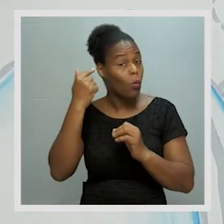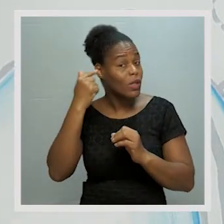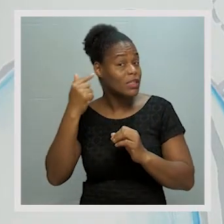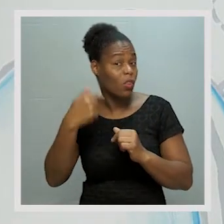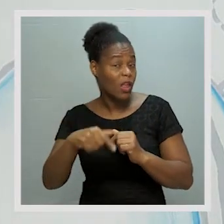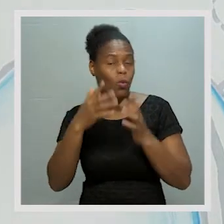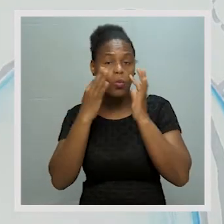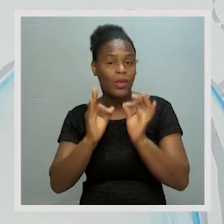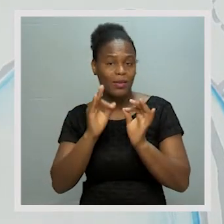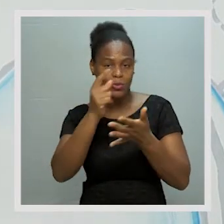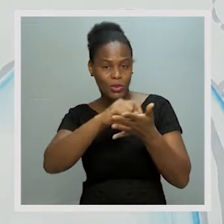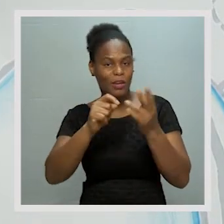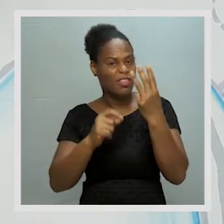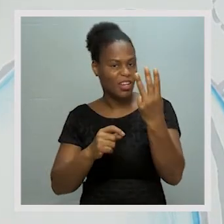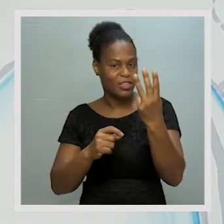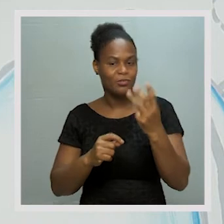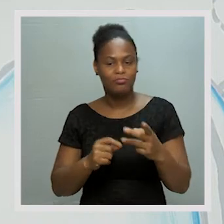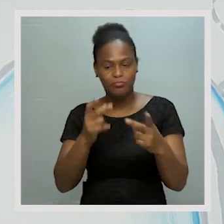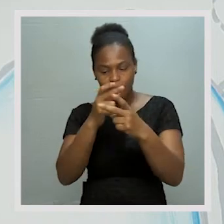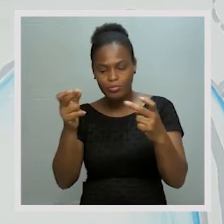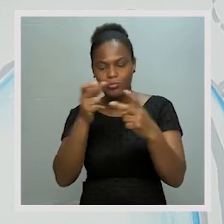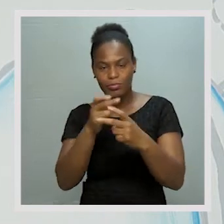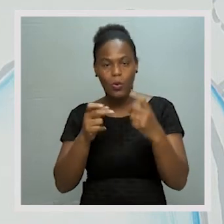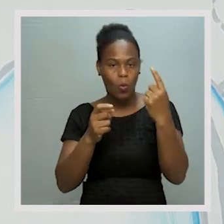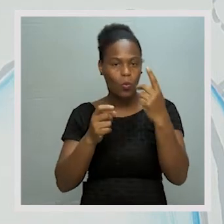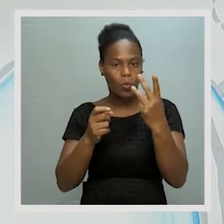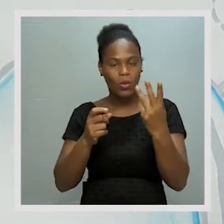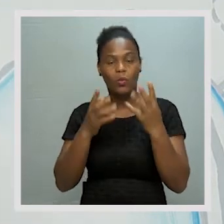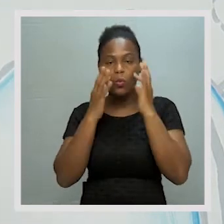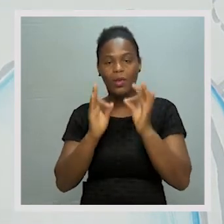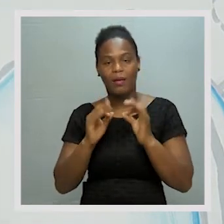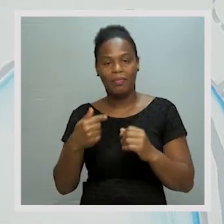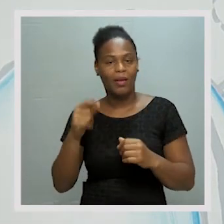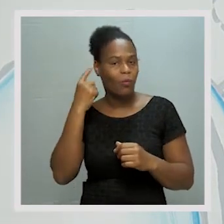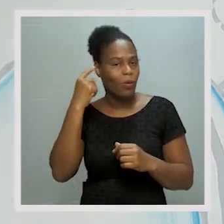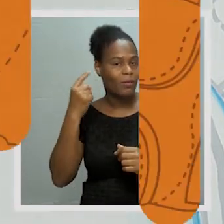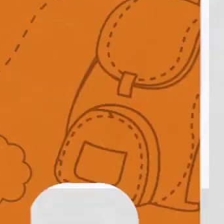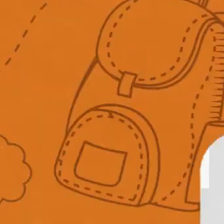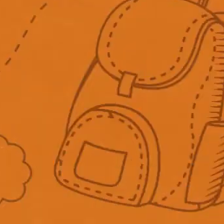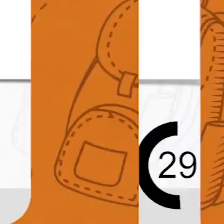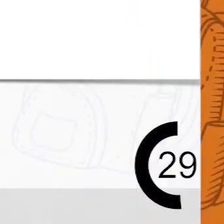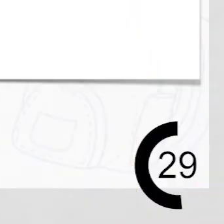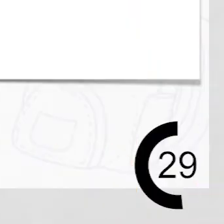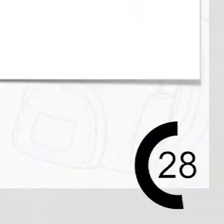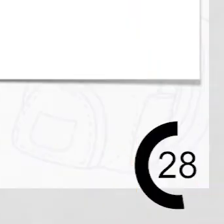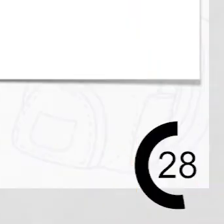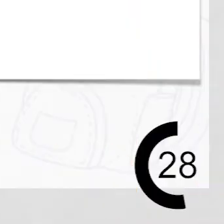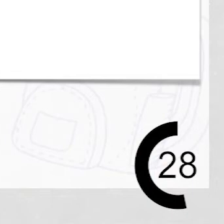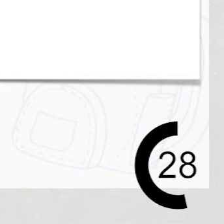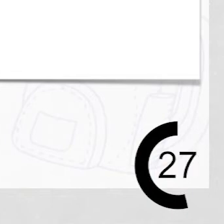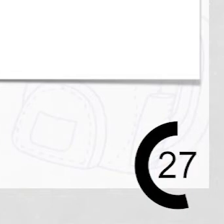Vamos às obras, vamos a isso. Três cuidados a ter com na audição. Vamos a isso. Tchau.